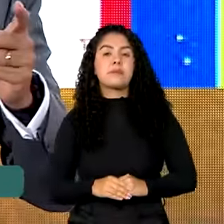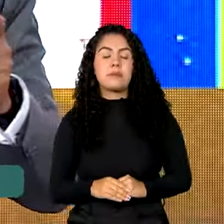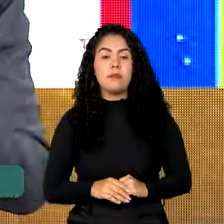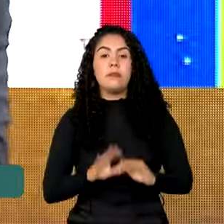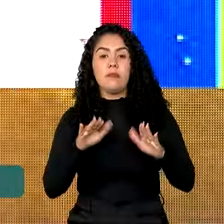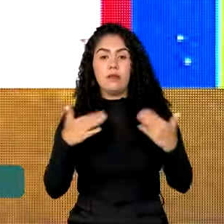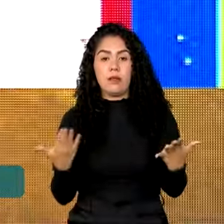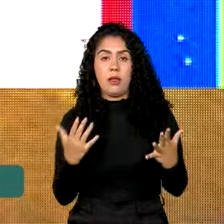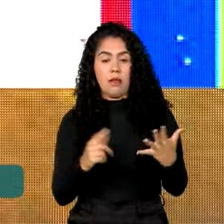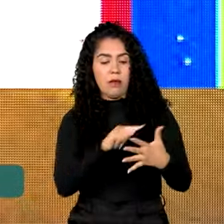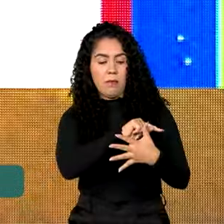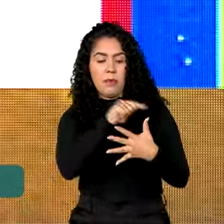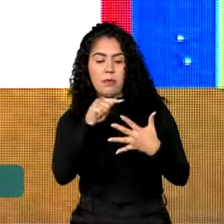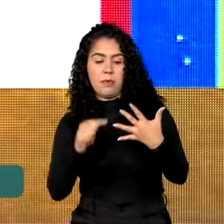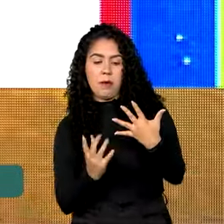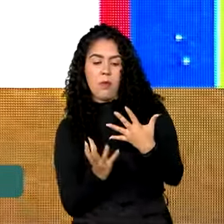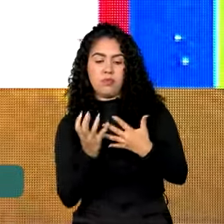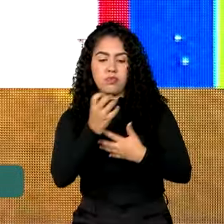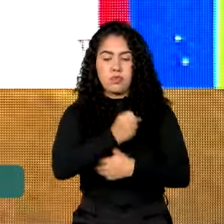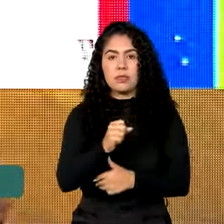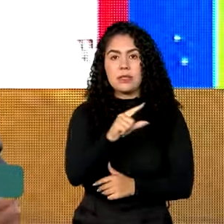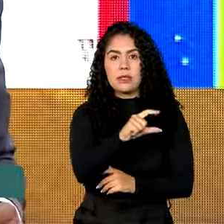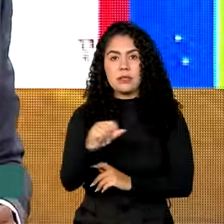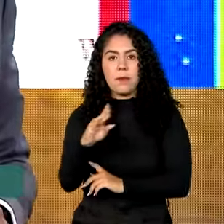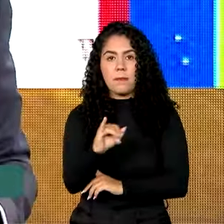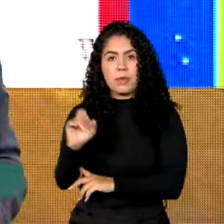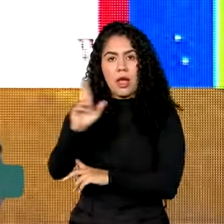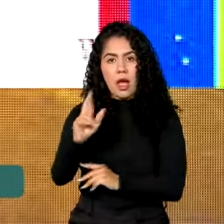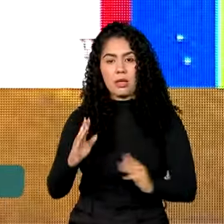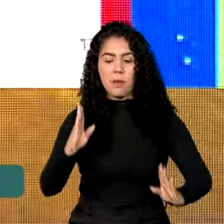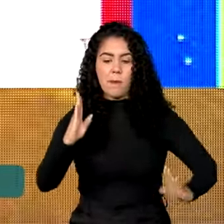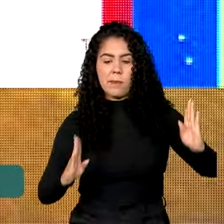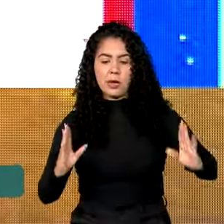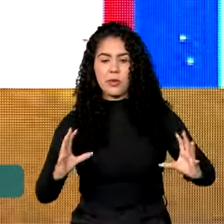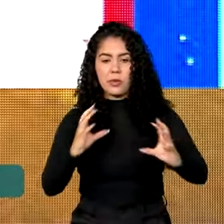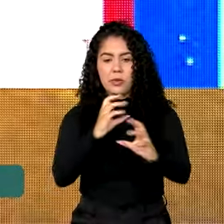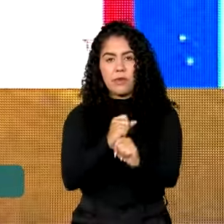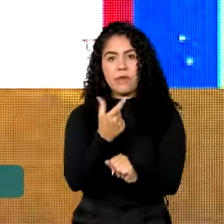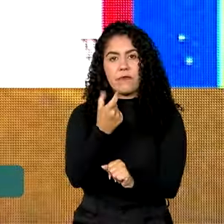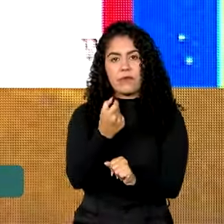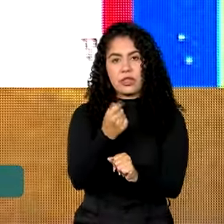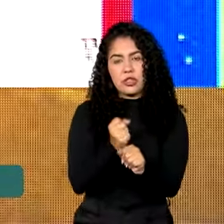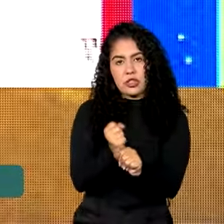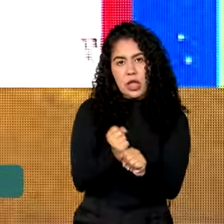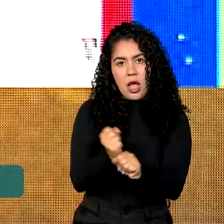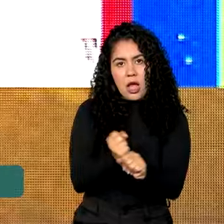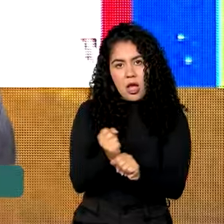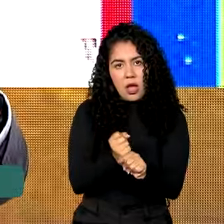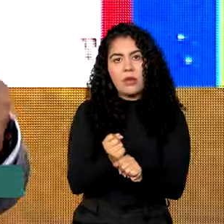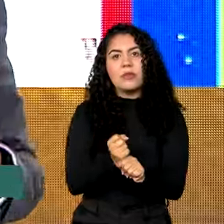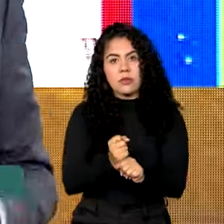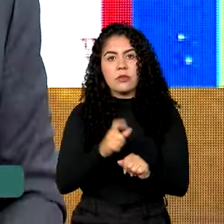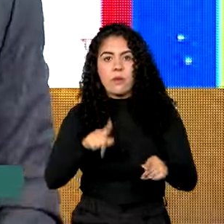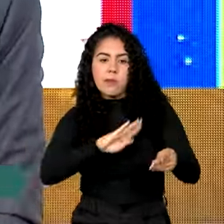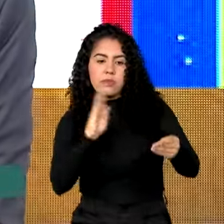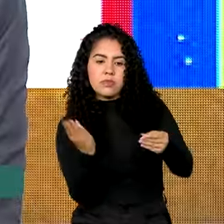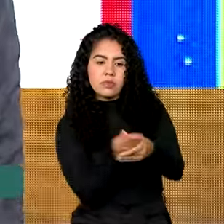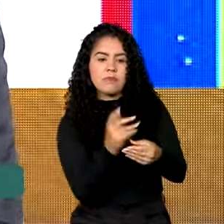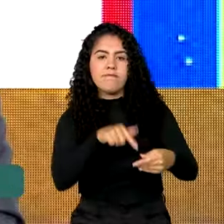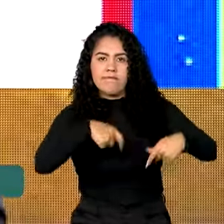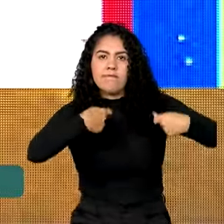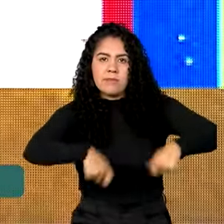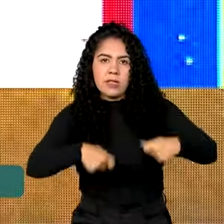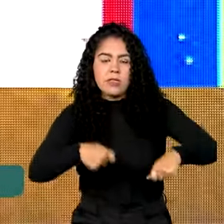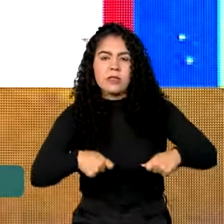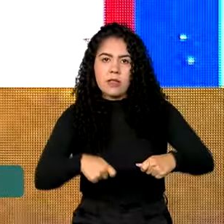Esses 100 bilhões serão pagos no intervalo de 20 anos, porque as ações serão necessárias, que durem muito tempo.